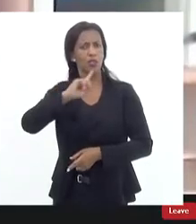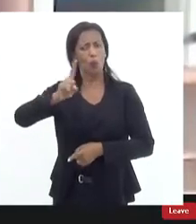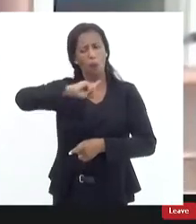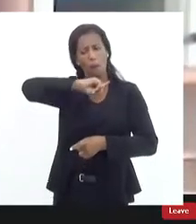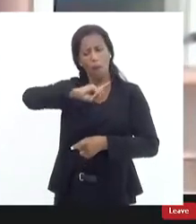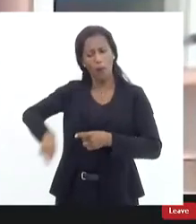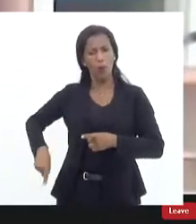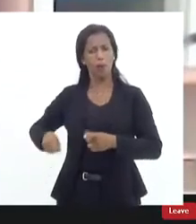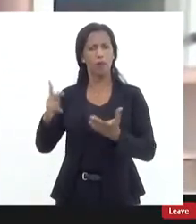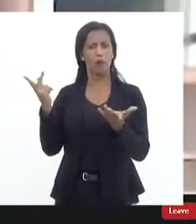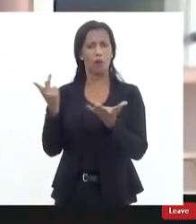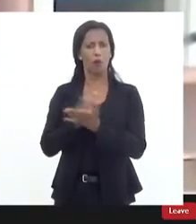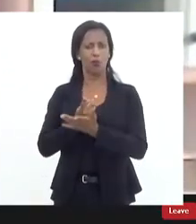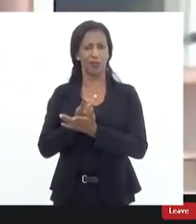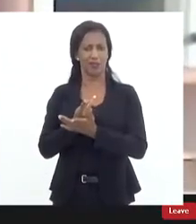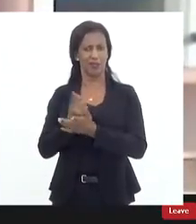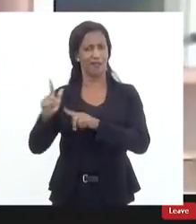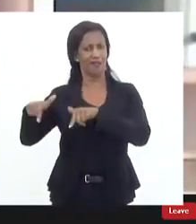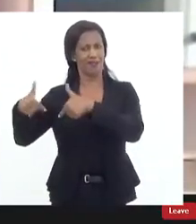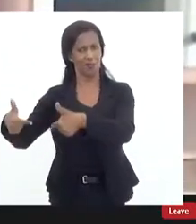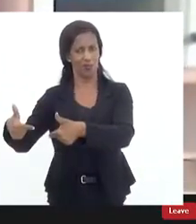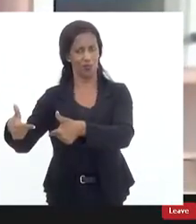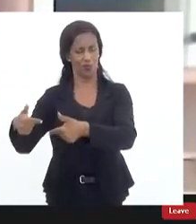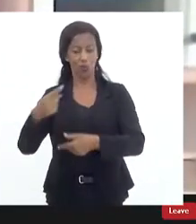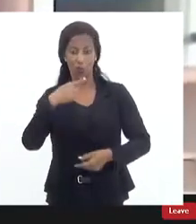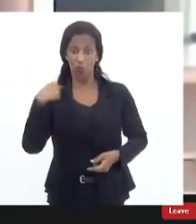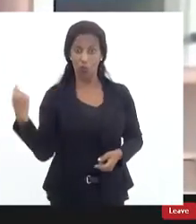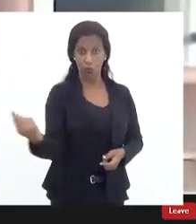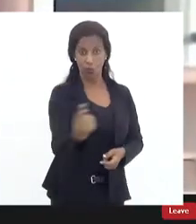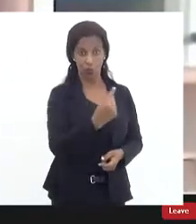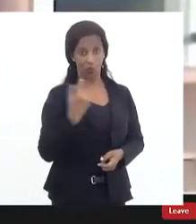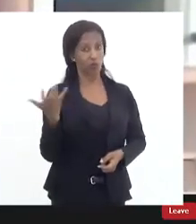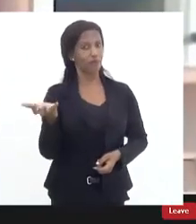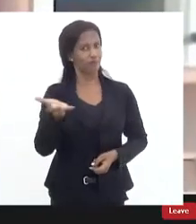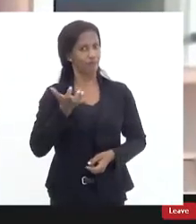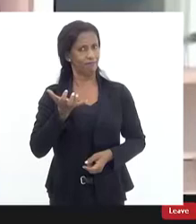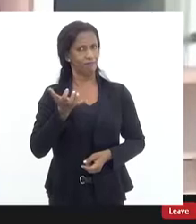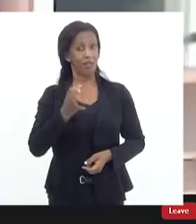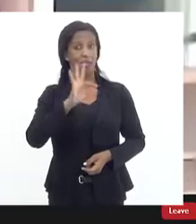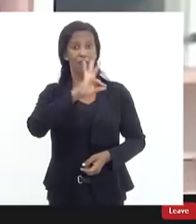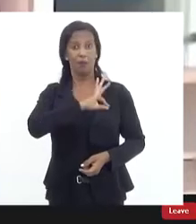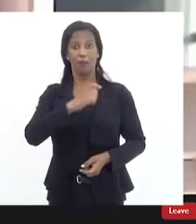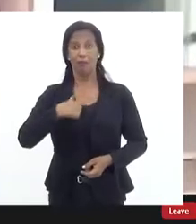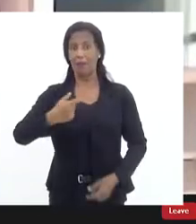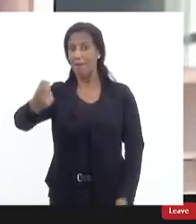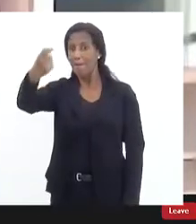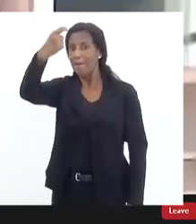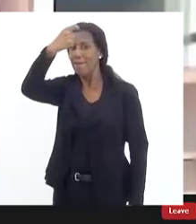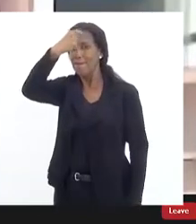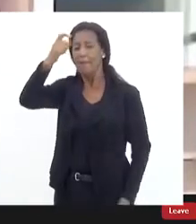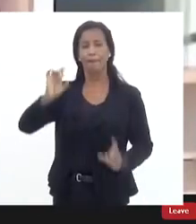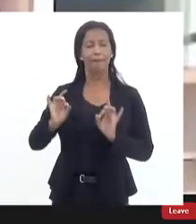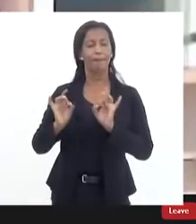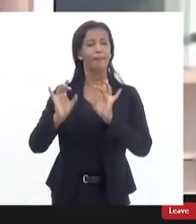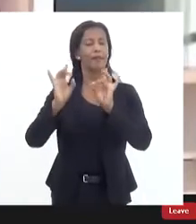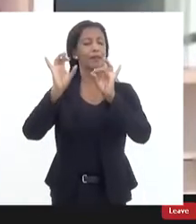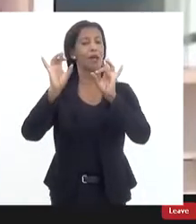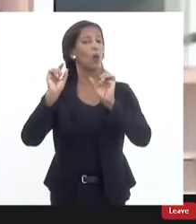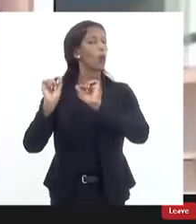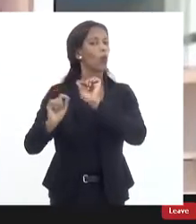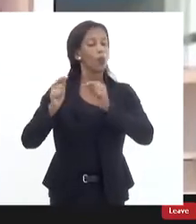o que a gente quer o que todos nós aqui queremos é que a polícia tenha em mente em especial a